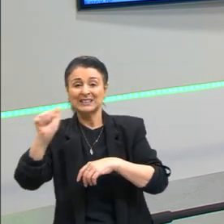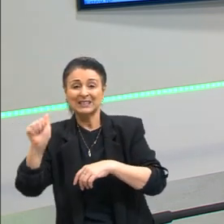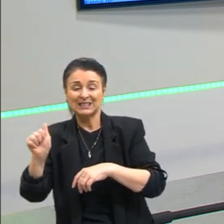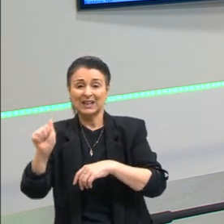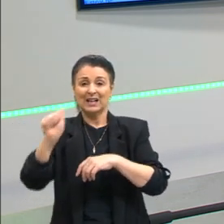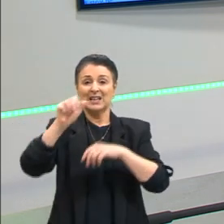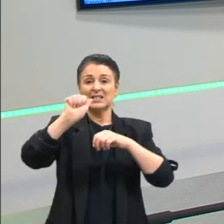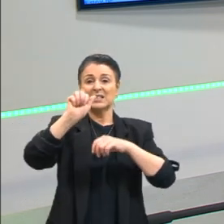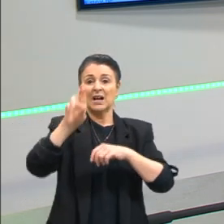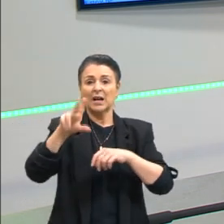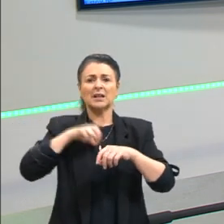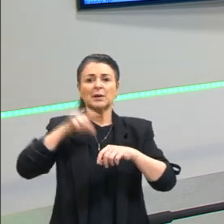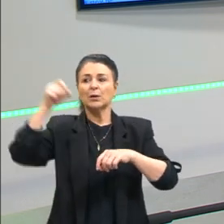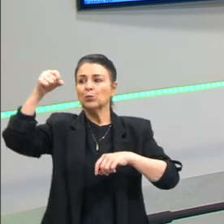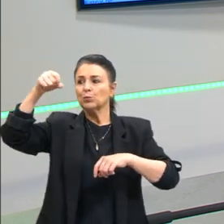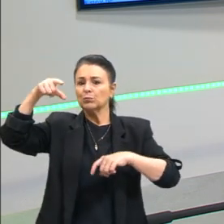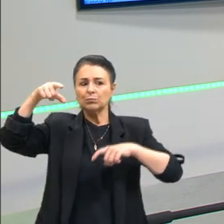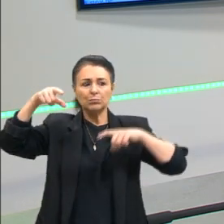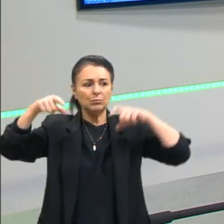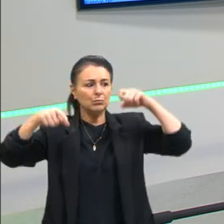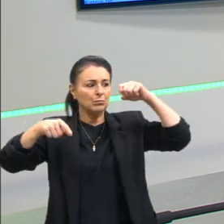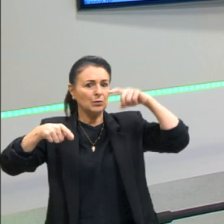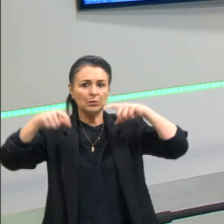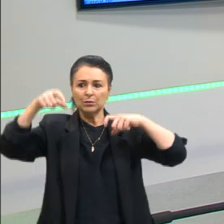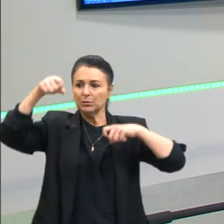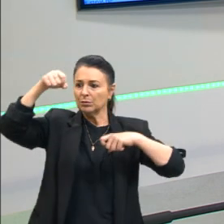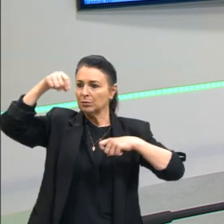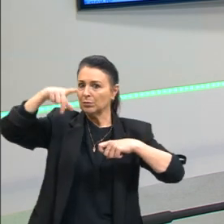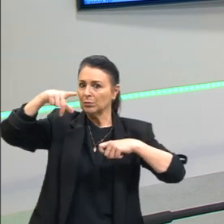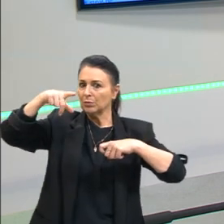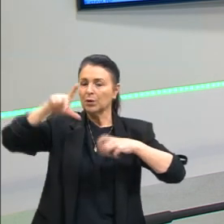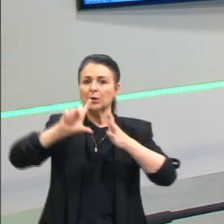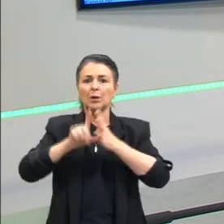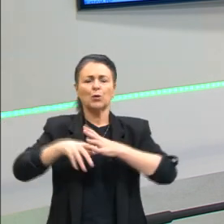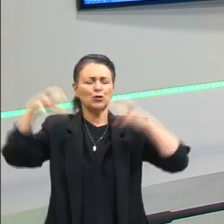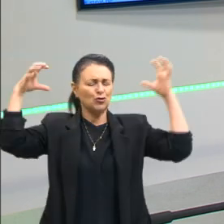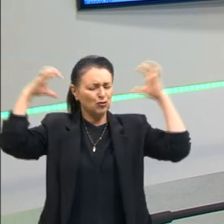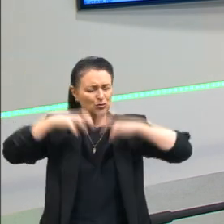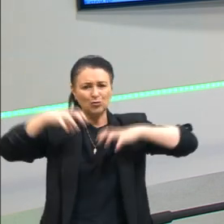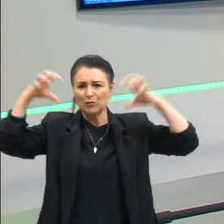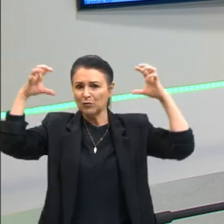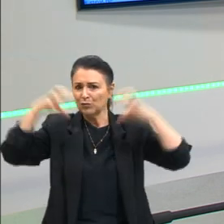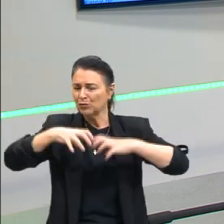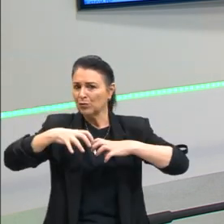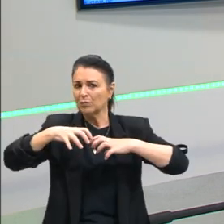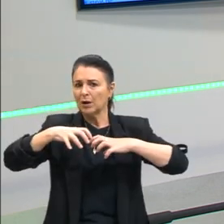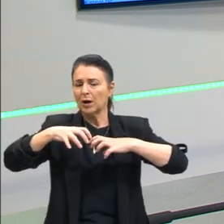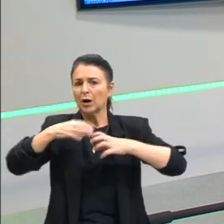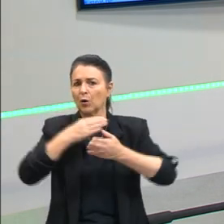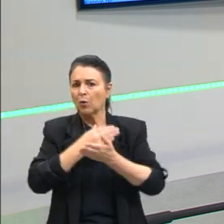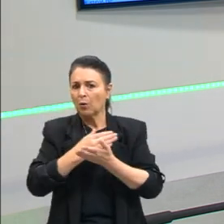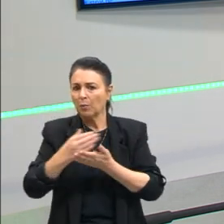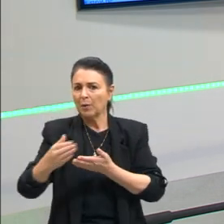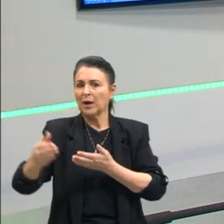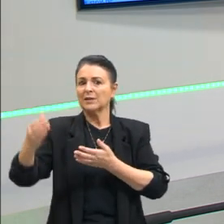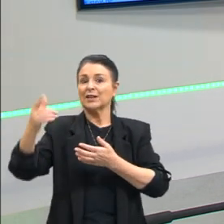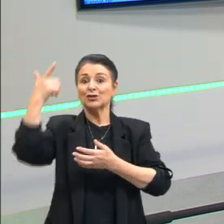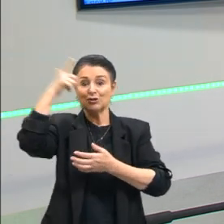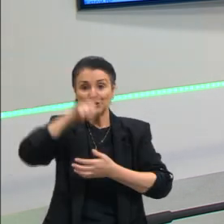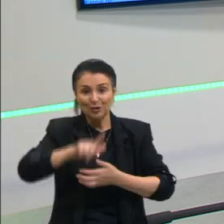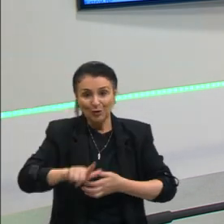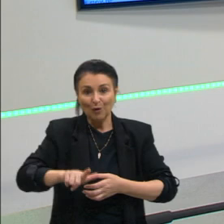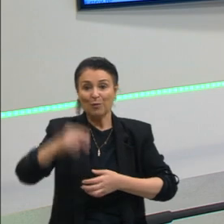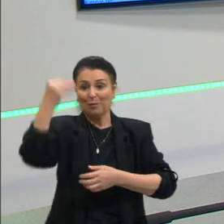E aí fica ali, dá aquela chuva, depois fica um pouquinho mais fraca essa chuva, mas ela custa aí algumas